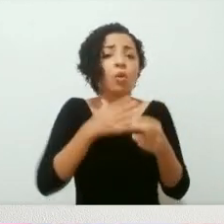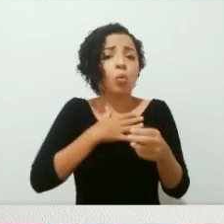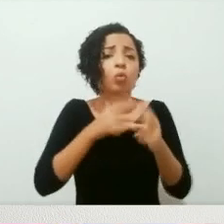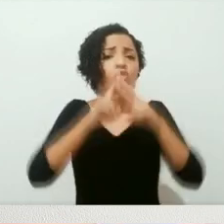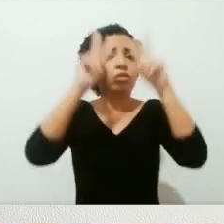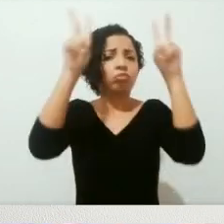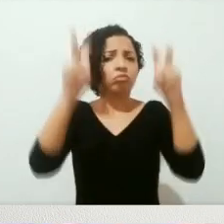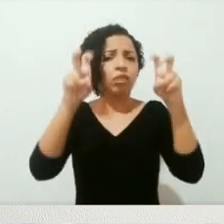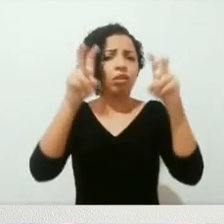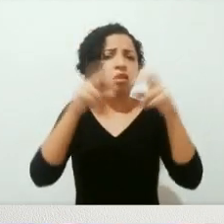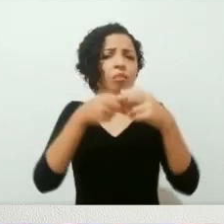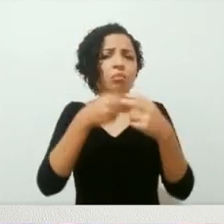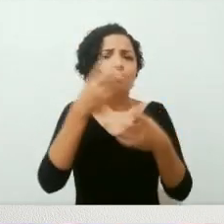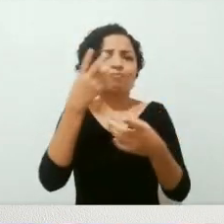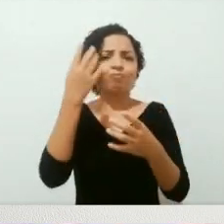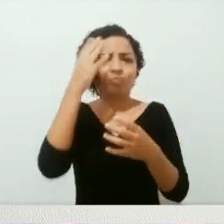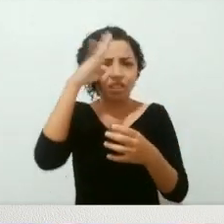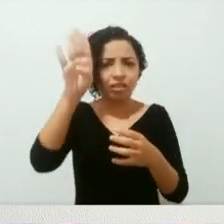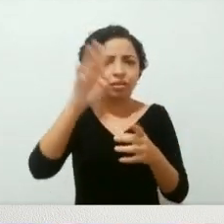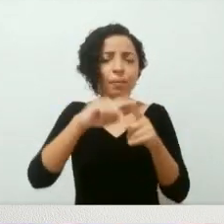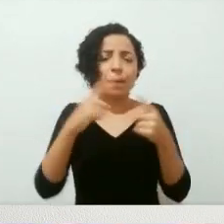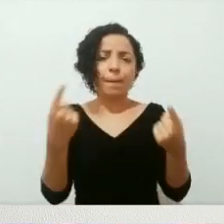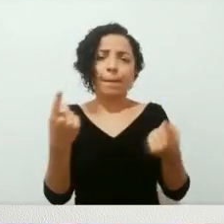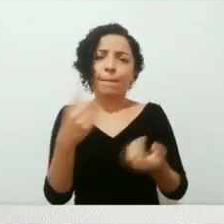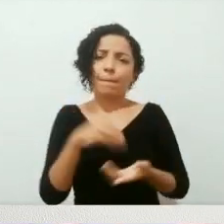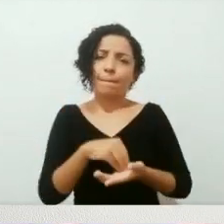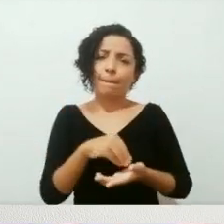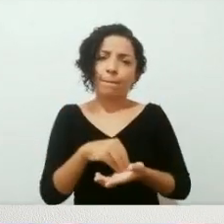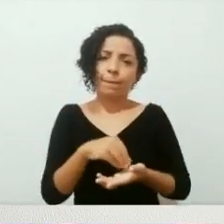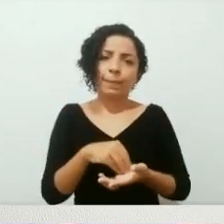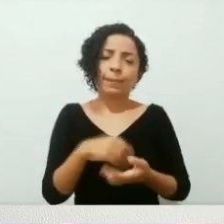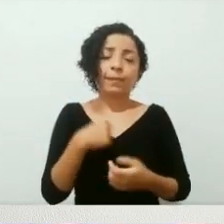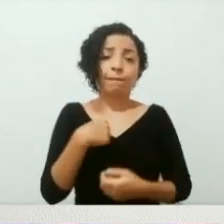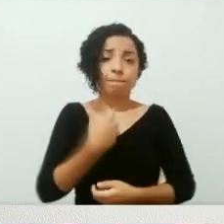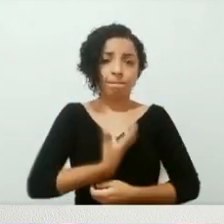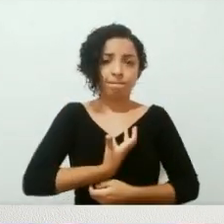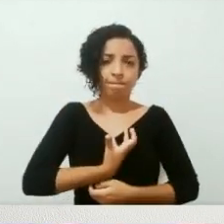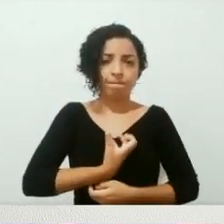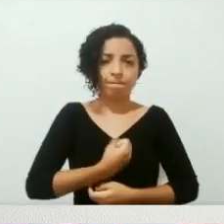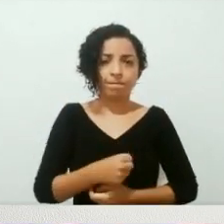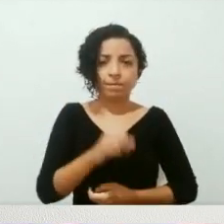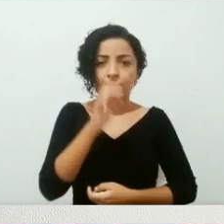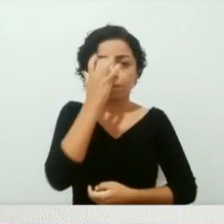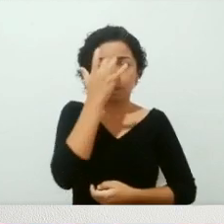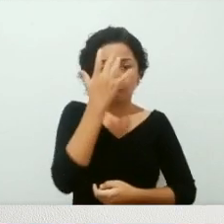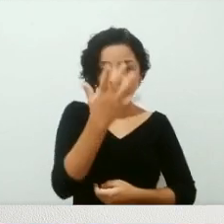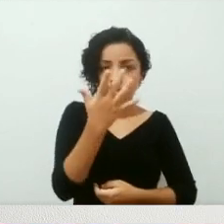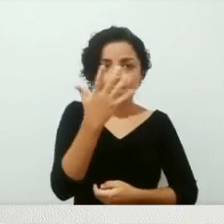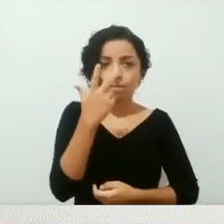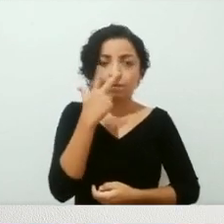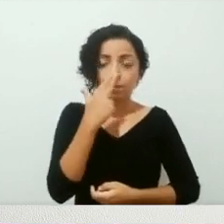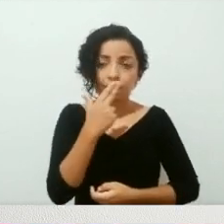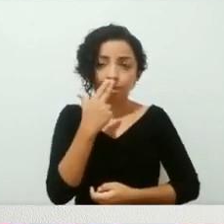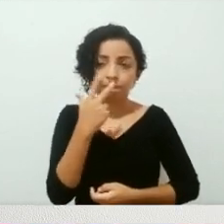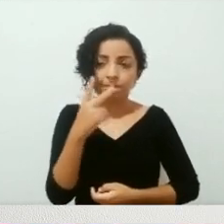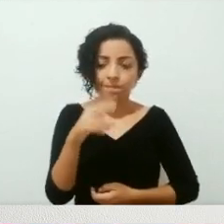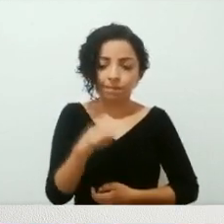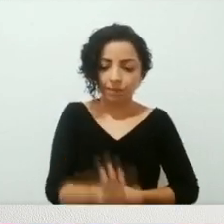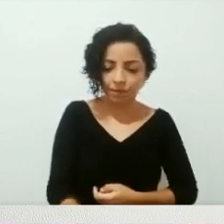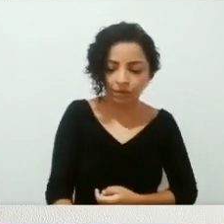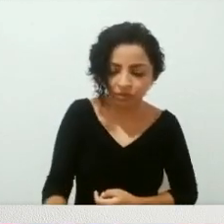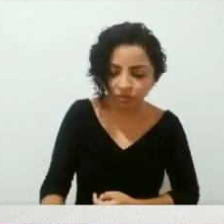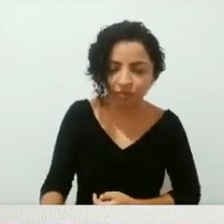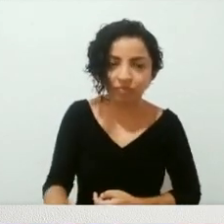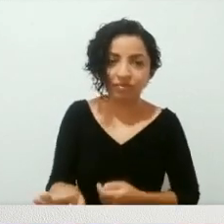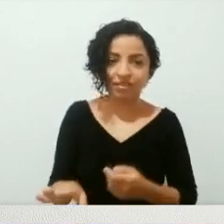proposições, mas eu acho que o desenvolvimento ficou muito aquém. Particularmente, eu canso muito facilmente quando o narrador é criança, então,